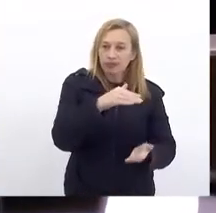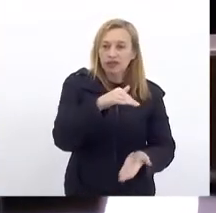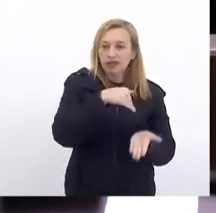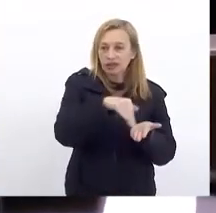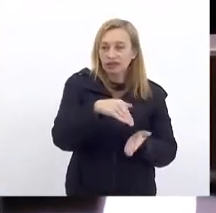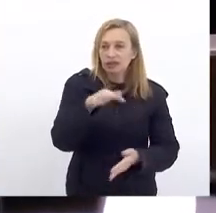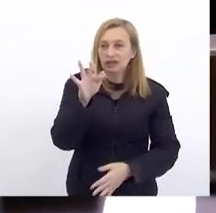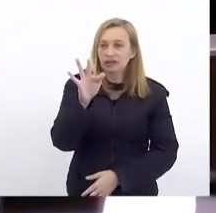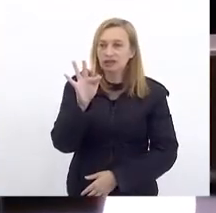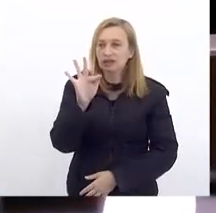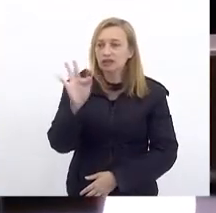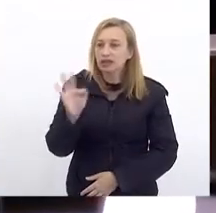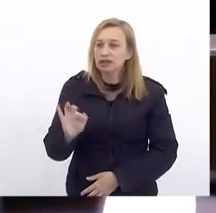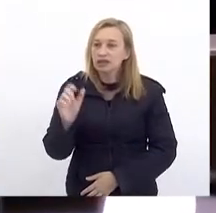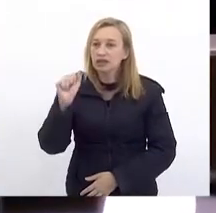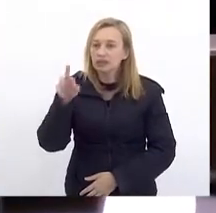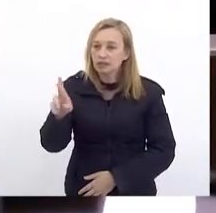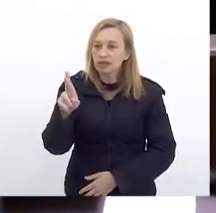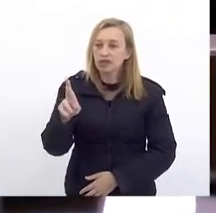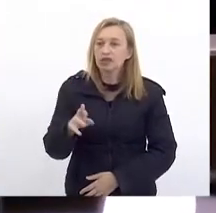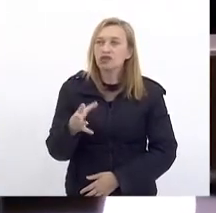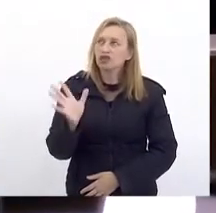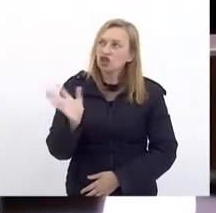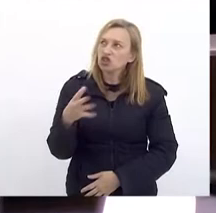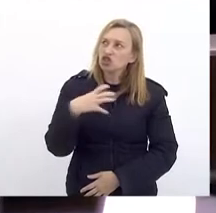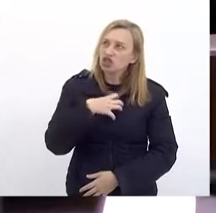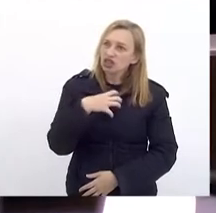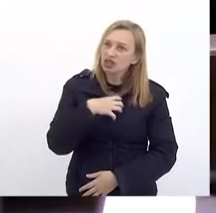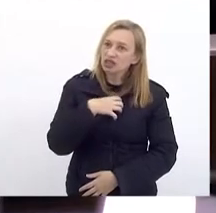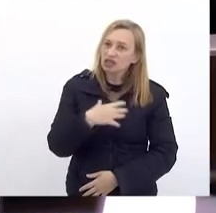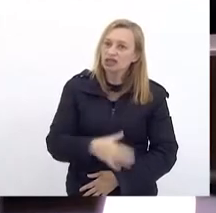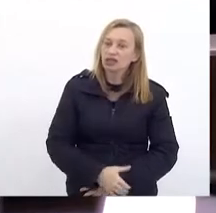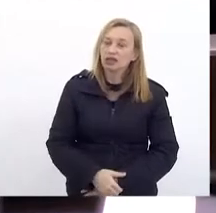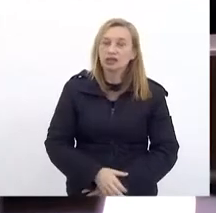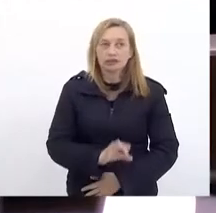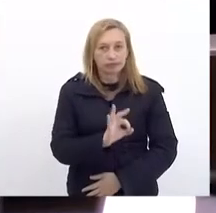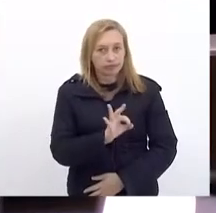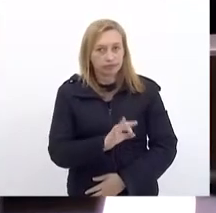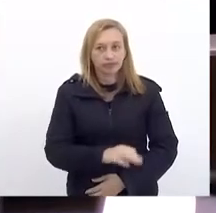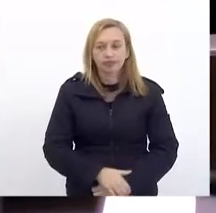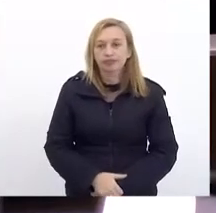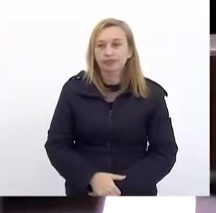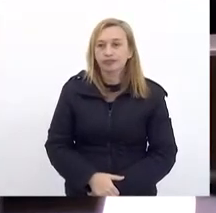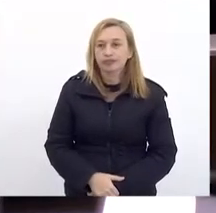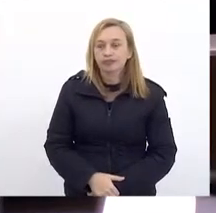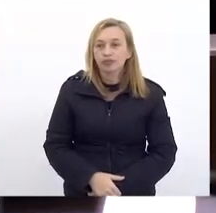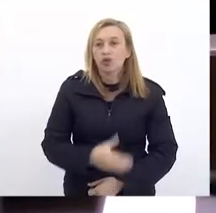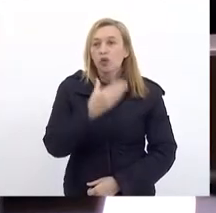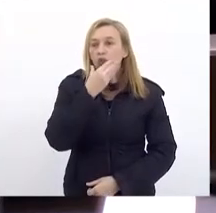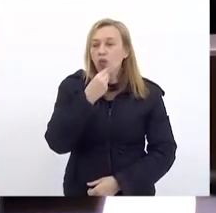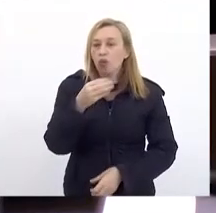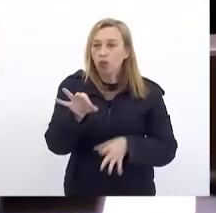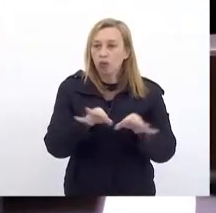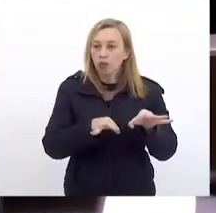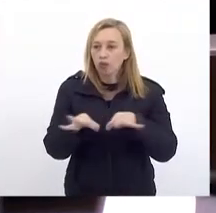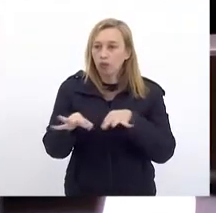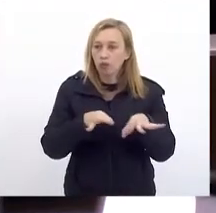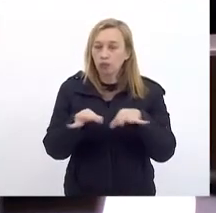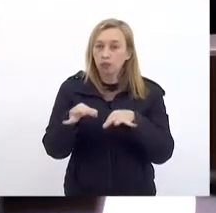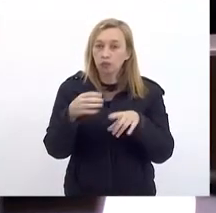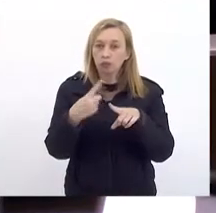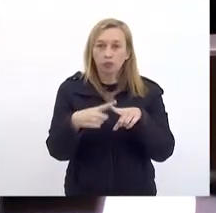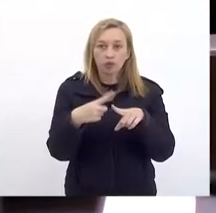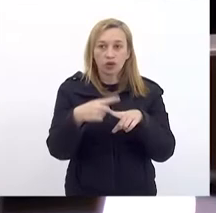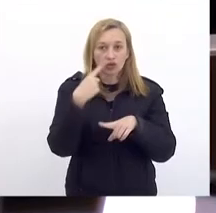Que ele já deve Estar se sentindo De fato Um homem De planejamento Porque